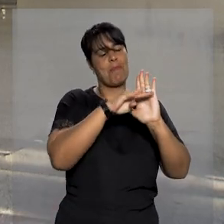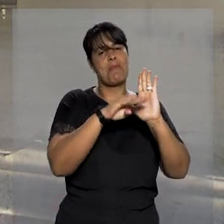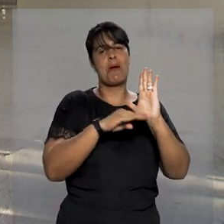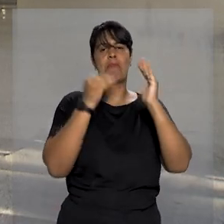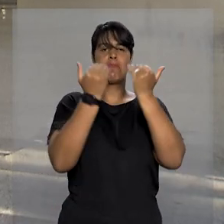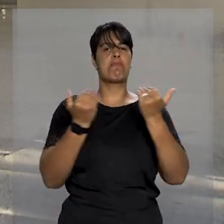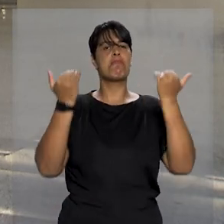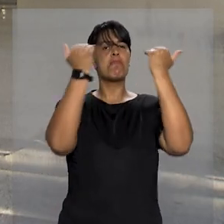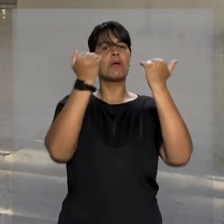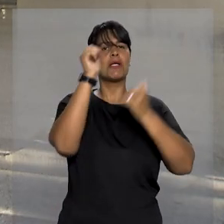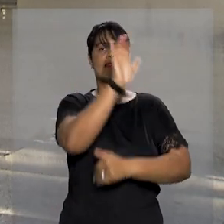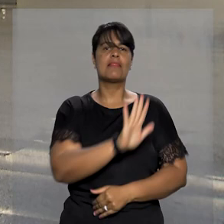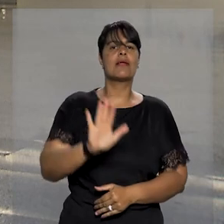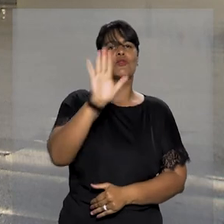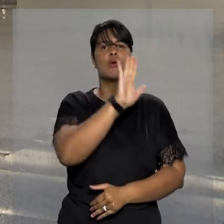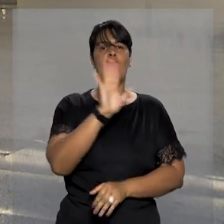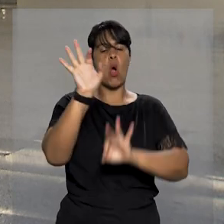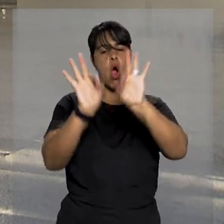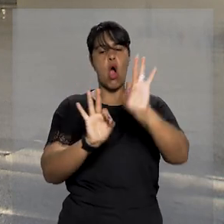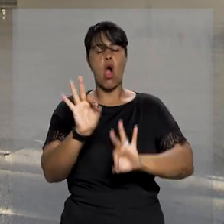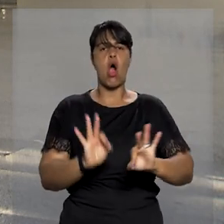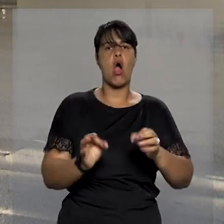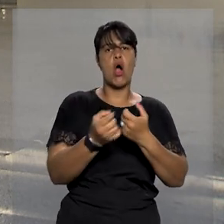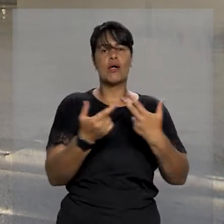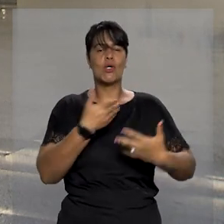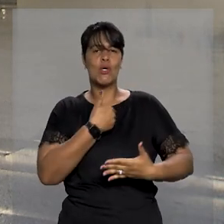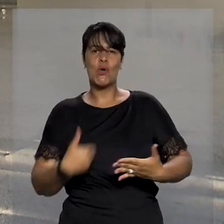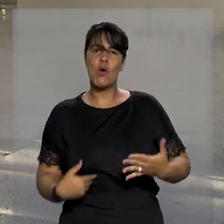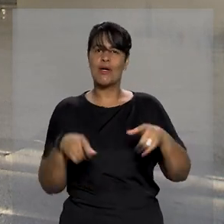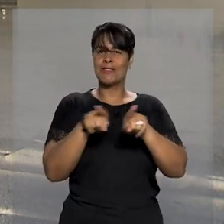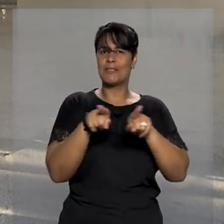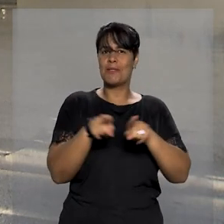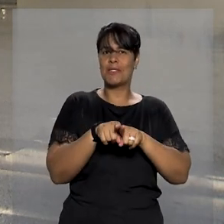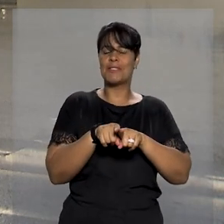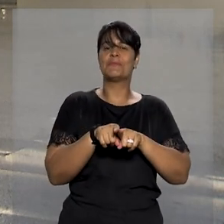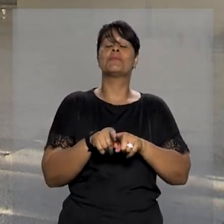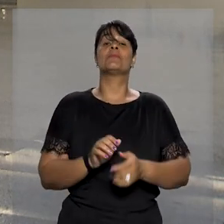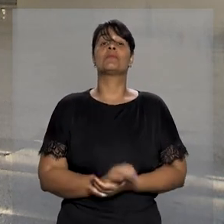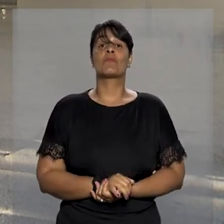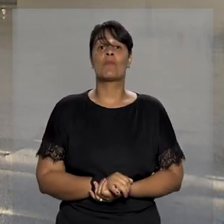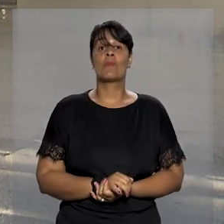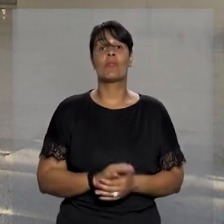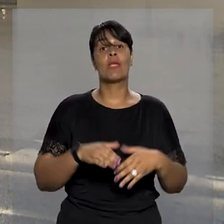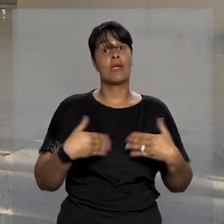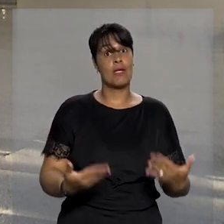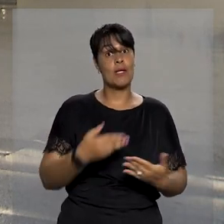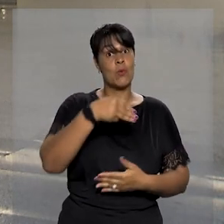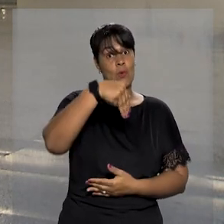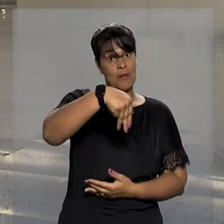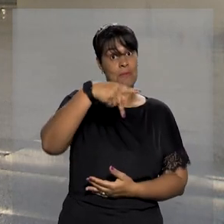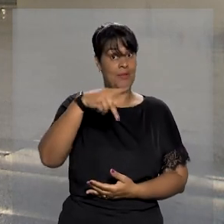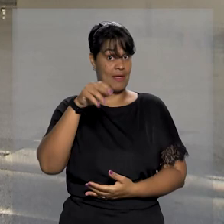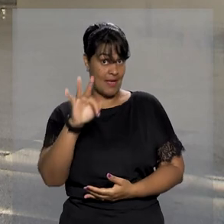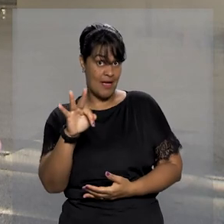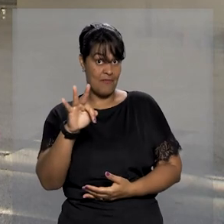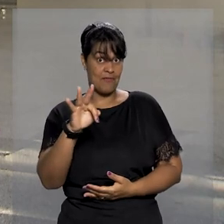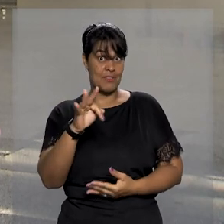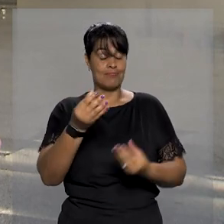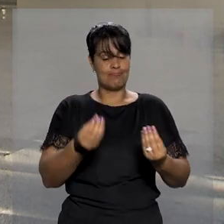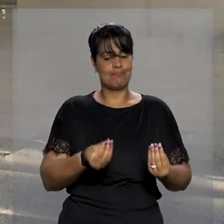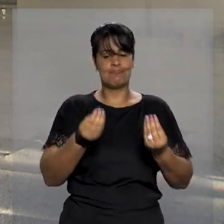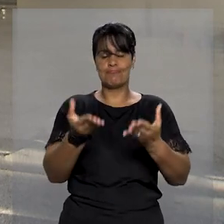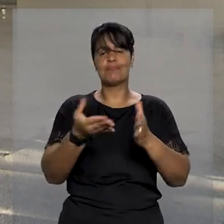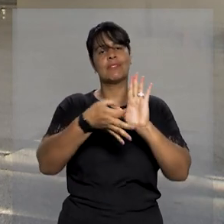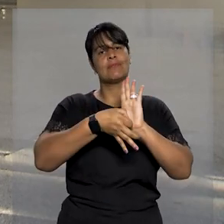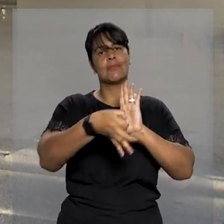princípios da soberania nacional, da ordem pública e da jurisdição. O Ministério Público Federal, entretanto,